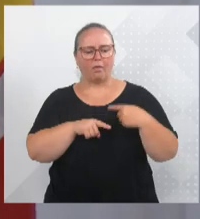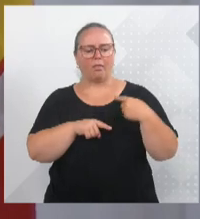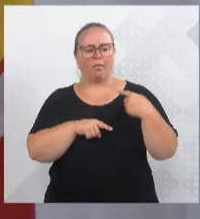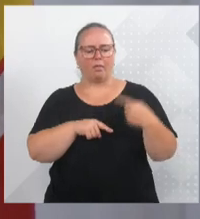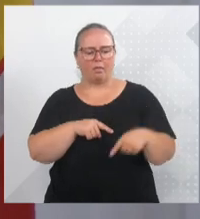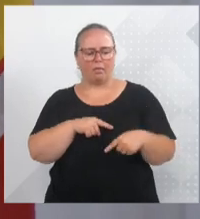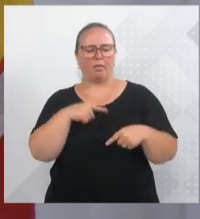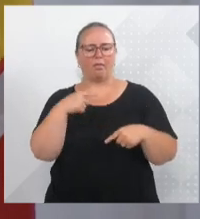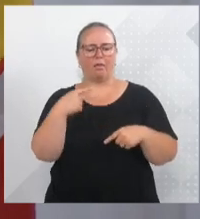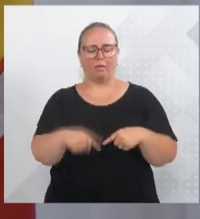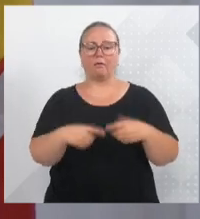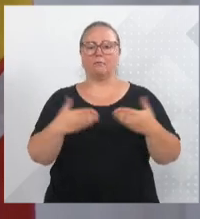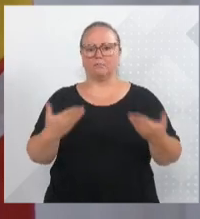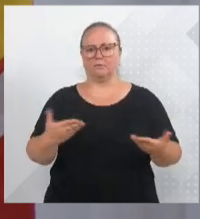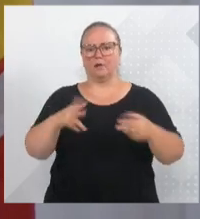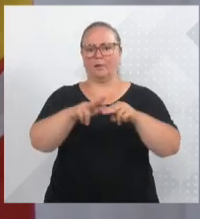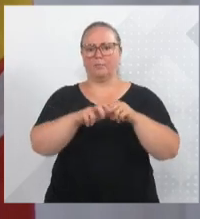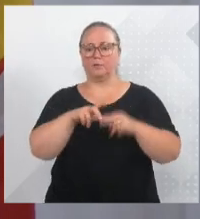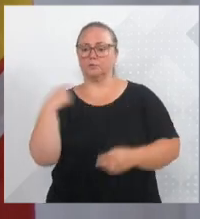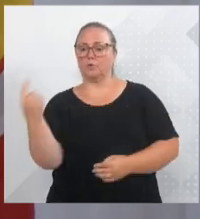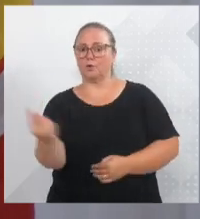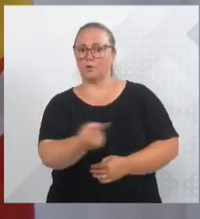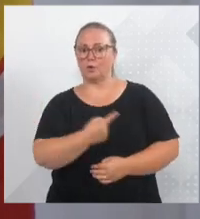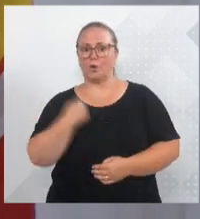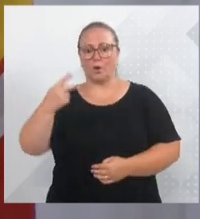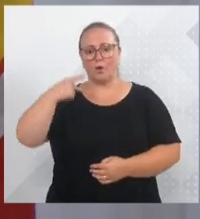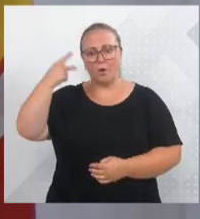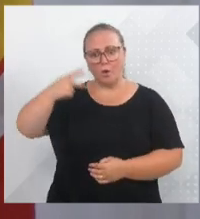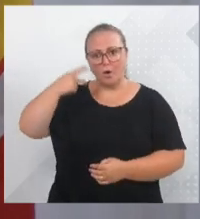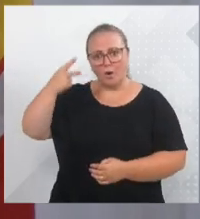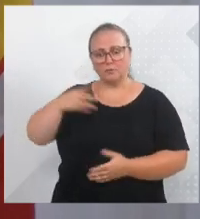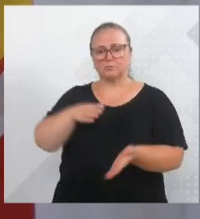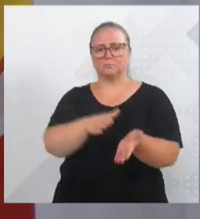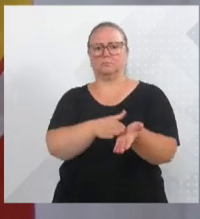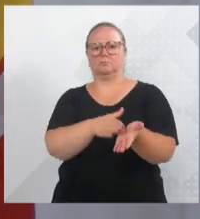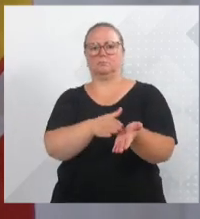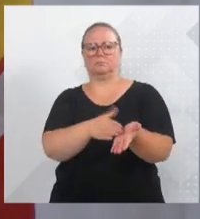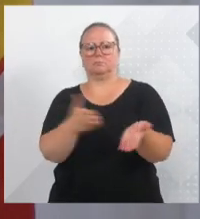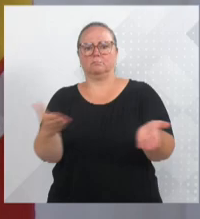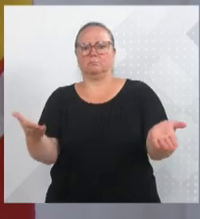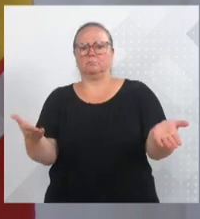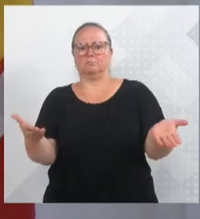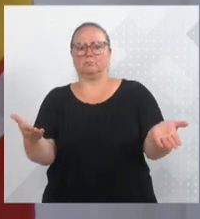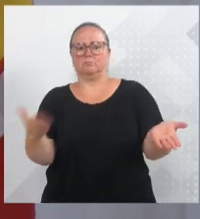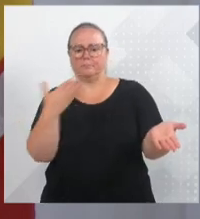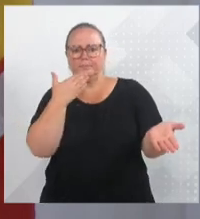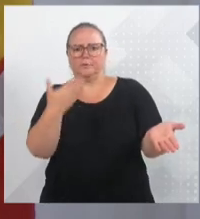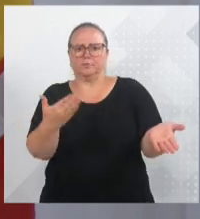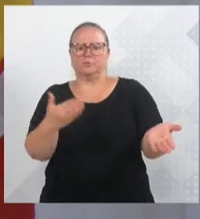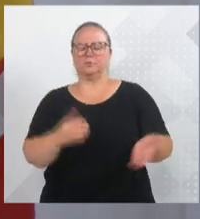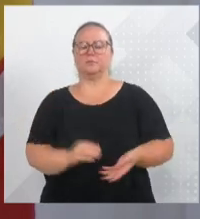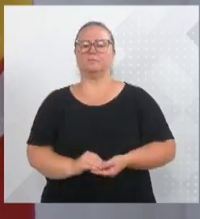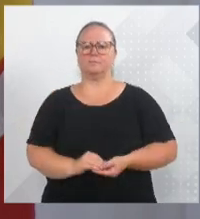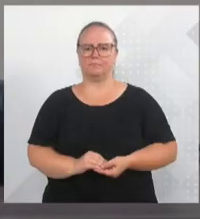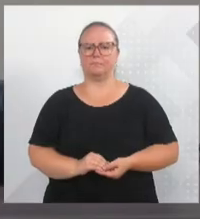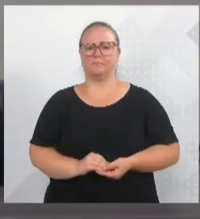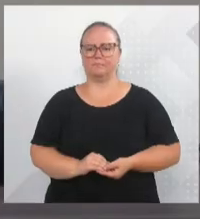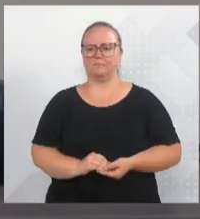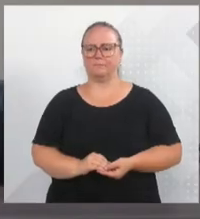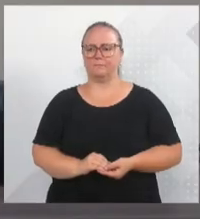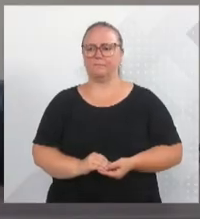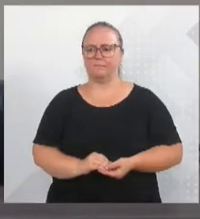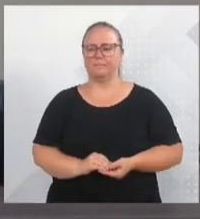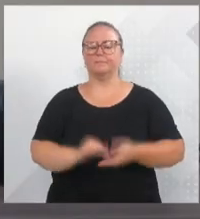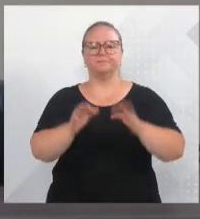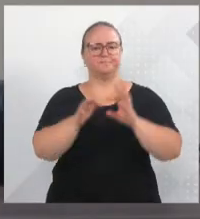Então, cabe aqui a nós, vereadores, enquanto vereador, fazer essa cobrança publicamente aqui na tribuna. Concedo a parte ao vereador Ito. Com